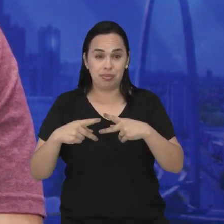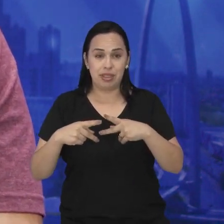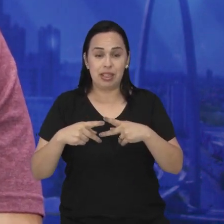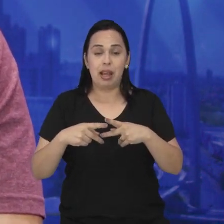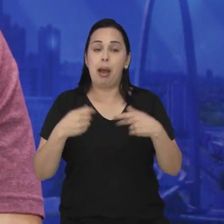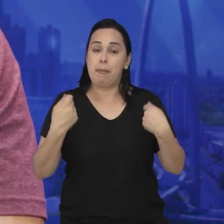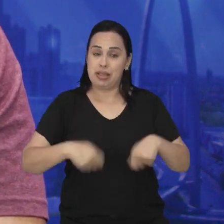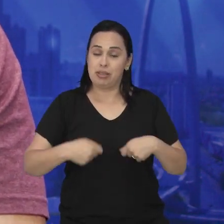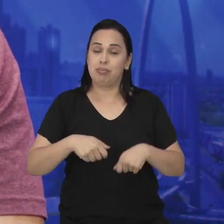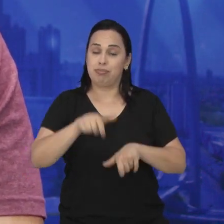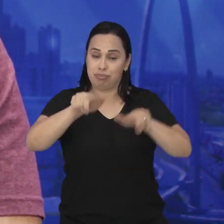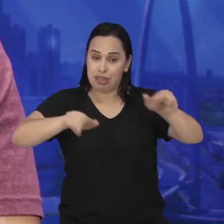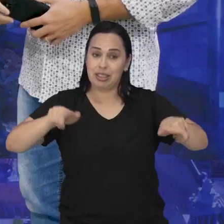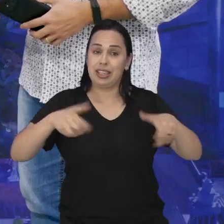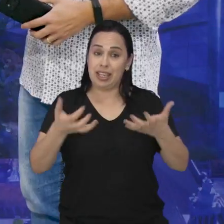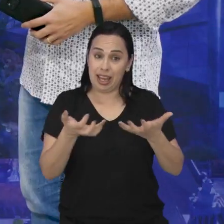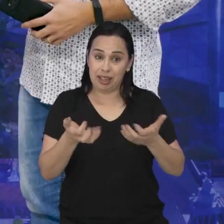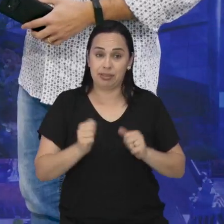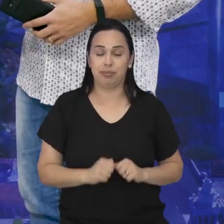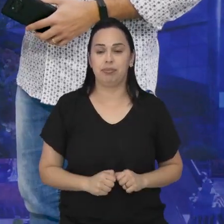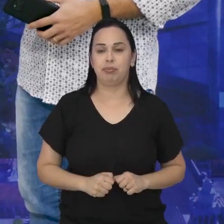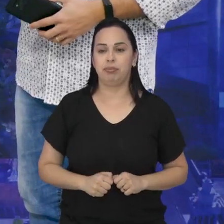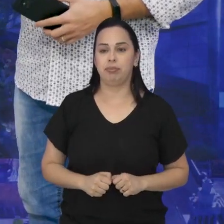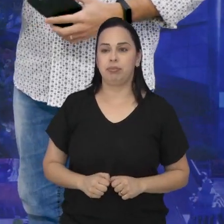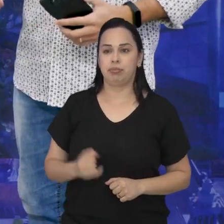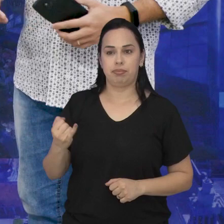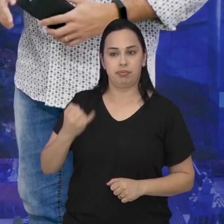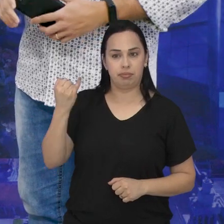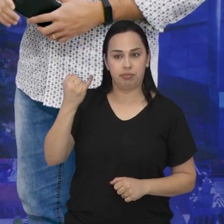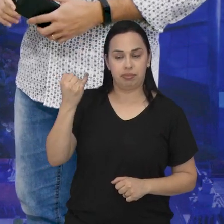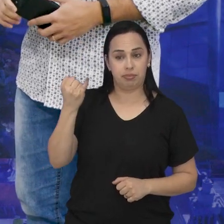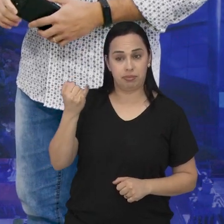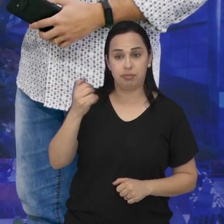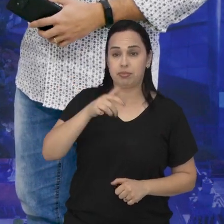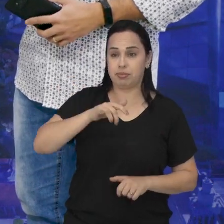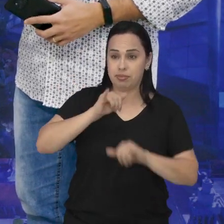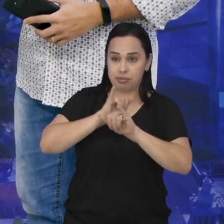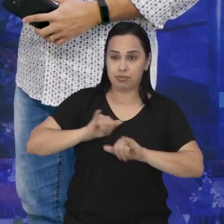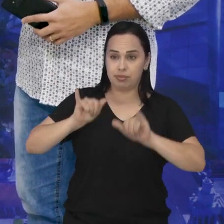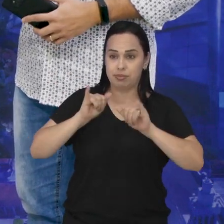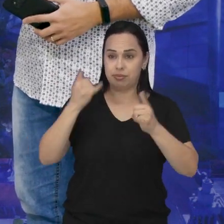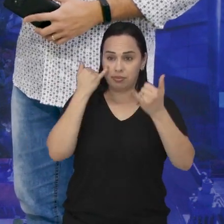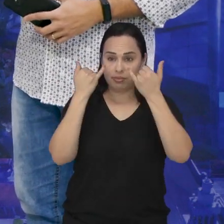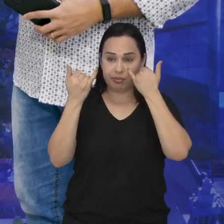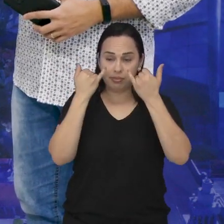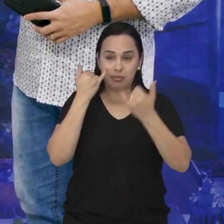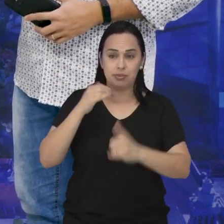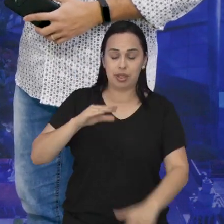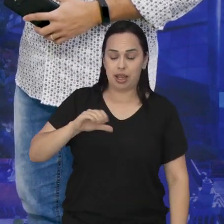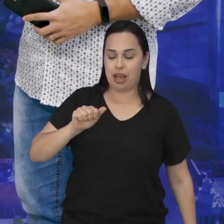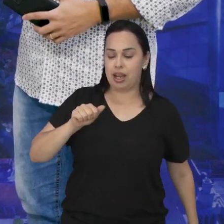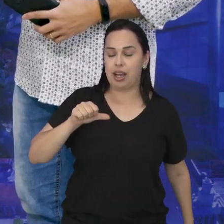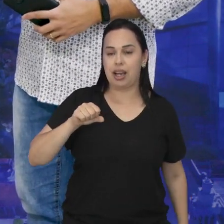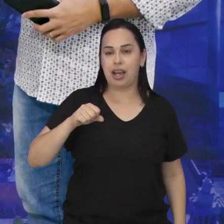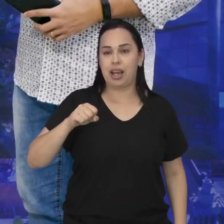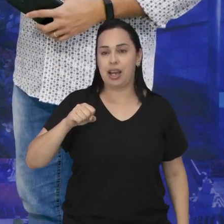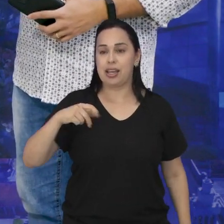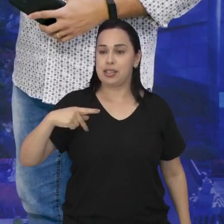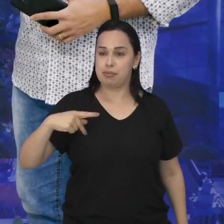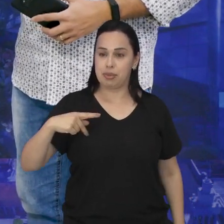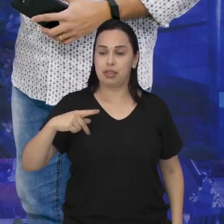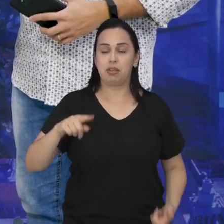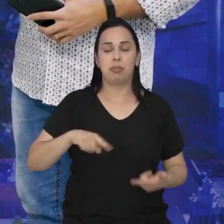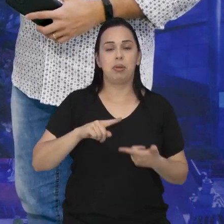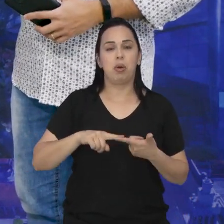não atende quem não quer. É, e eu acho que é importante a gente falar para a nossa audiência que informações sobre o CAPS, de